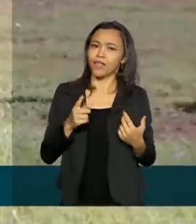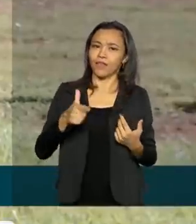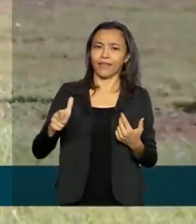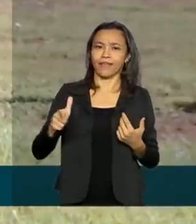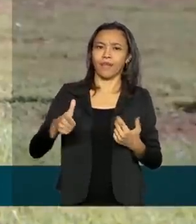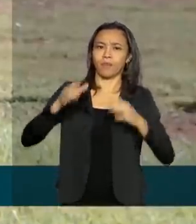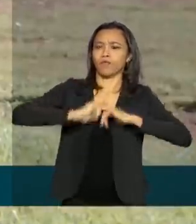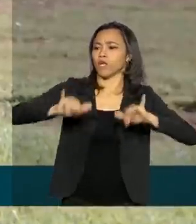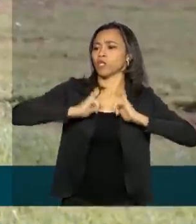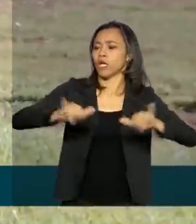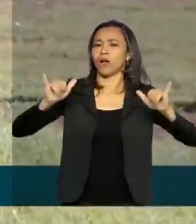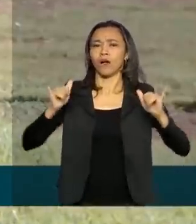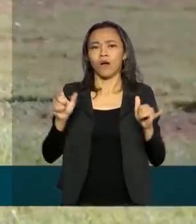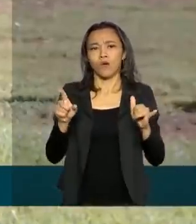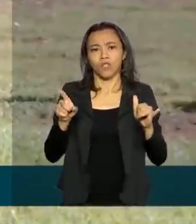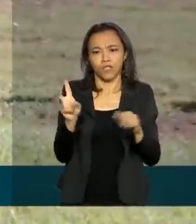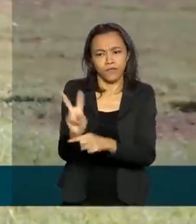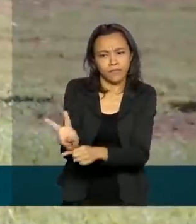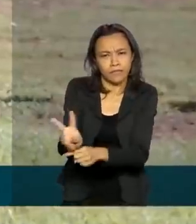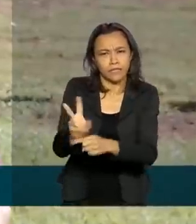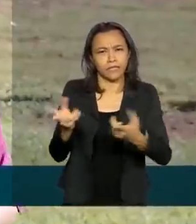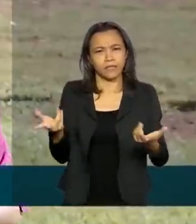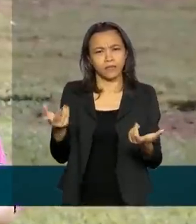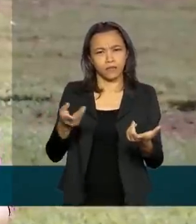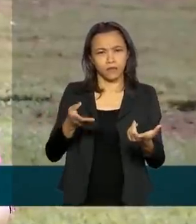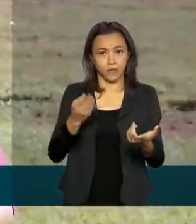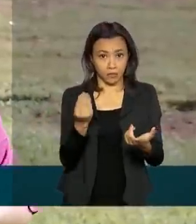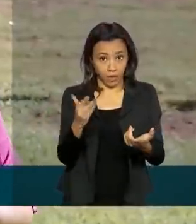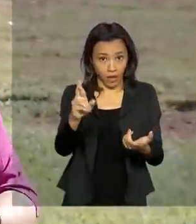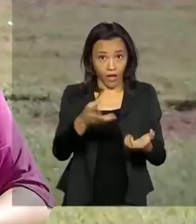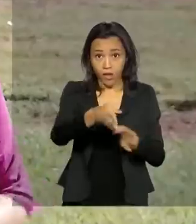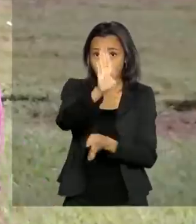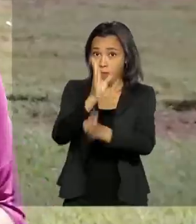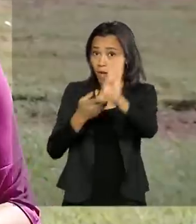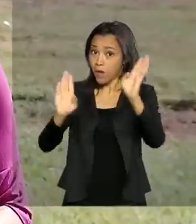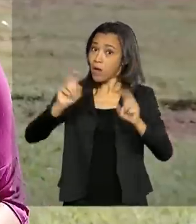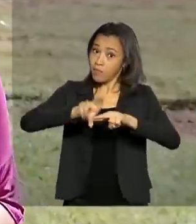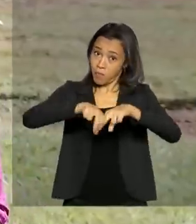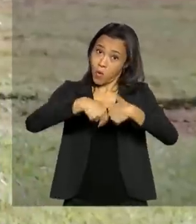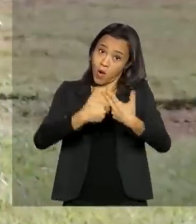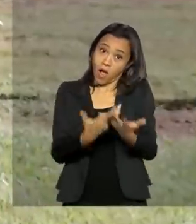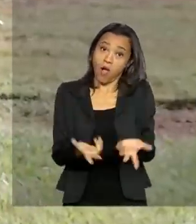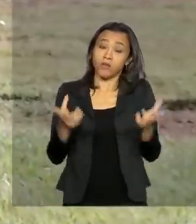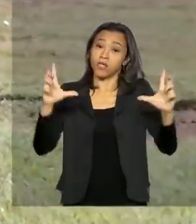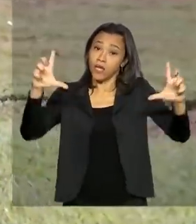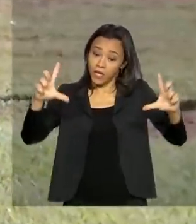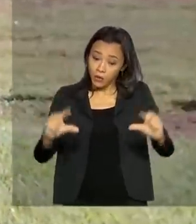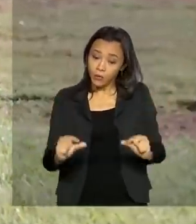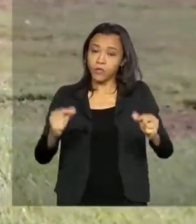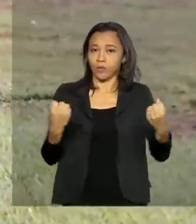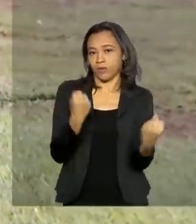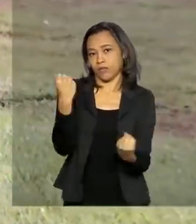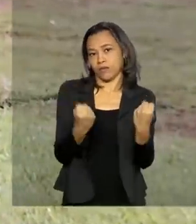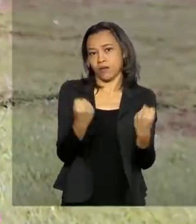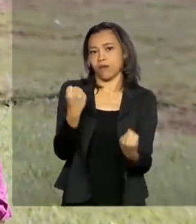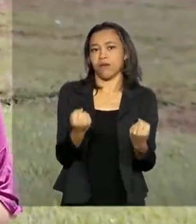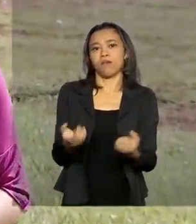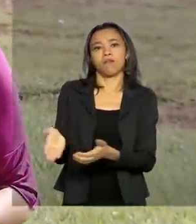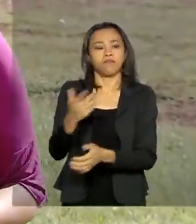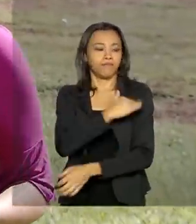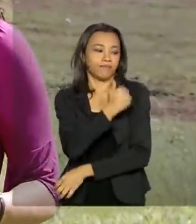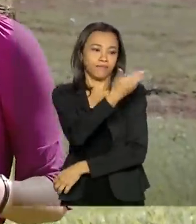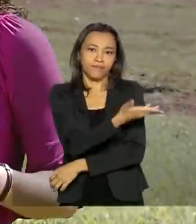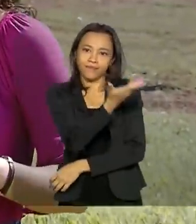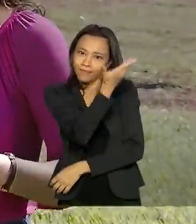campanha nacional com reforço de fiscalização nas rodovias, justamente por causa da redução do tráfego. Quem está aqui comigo é o